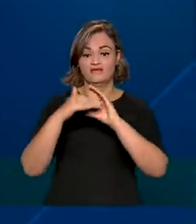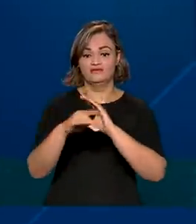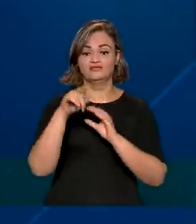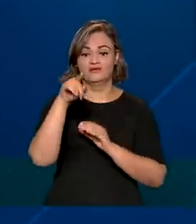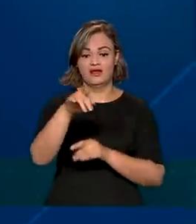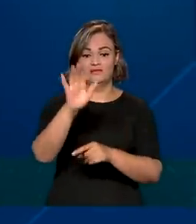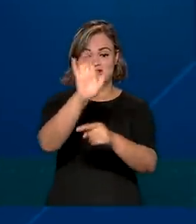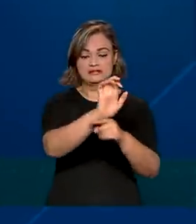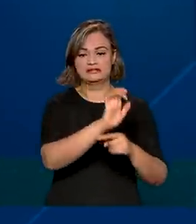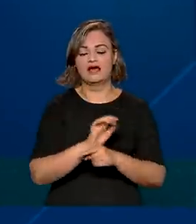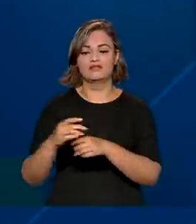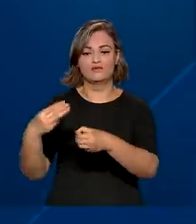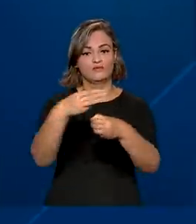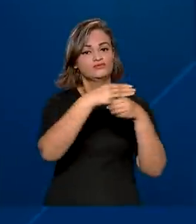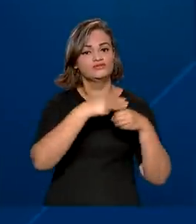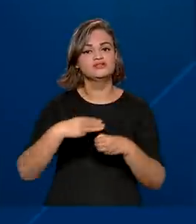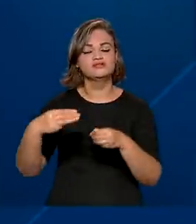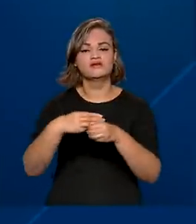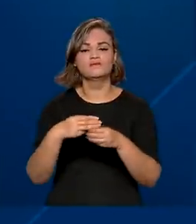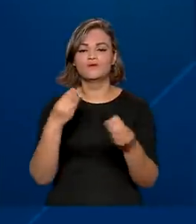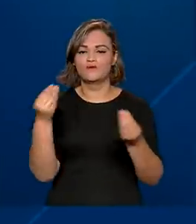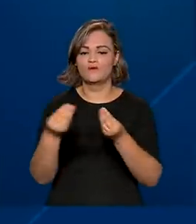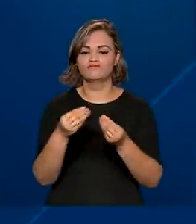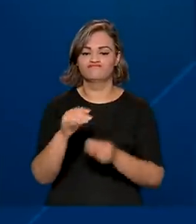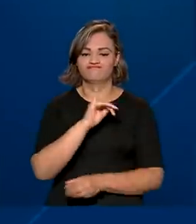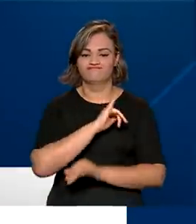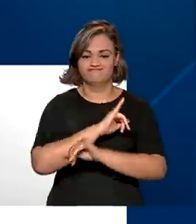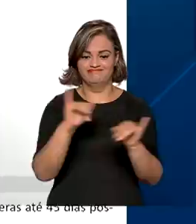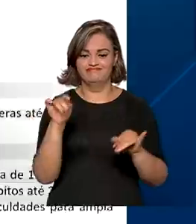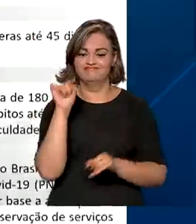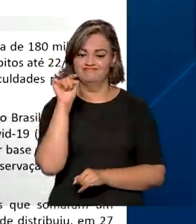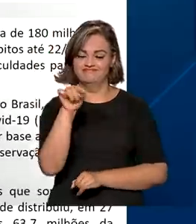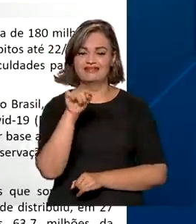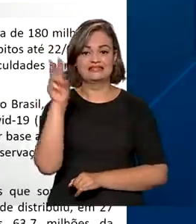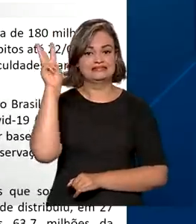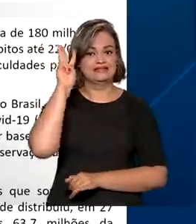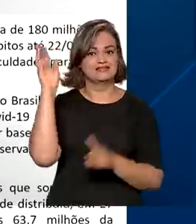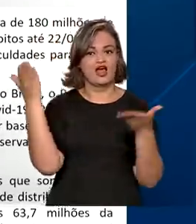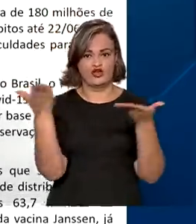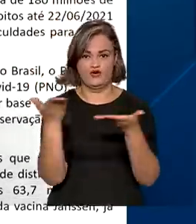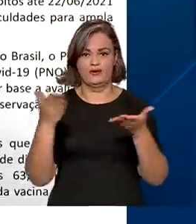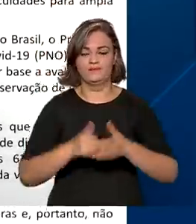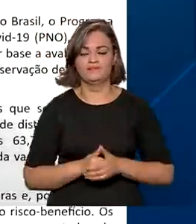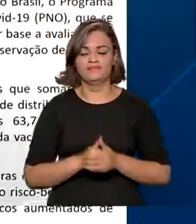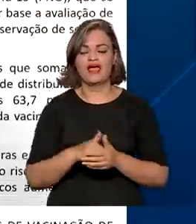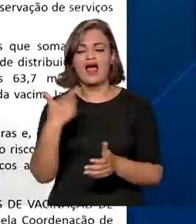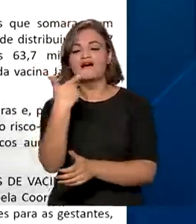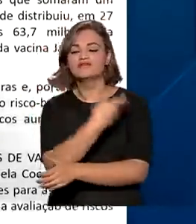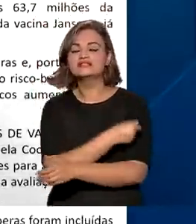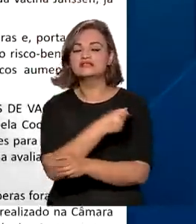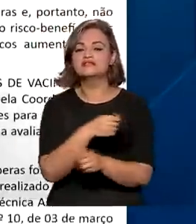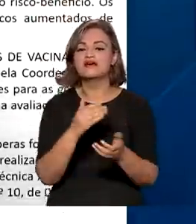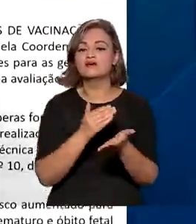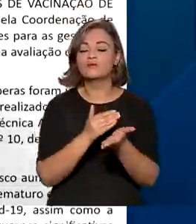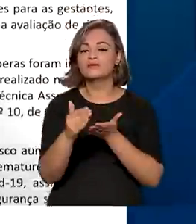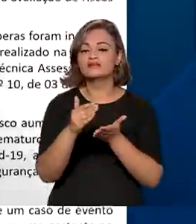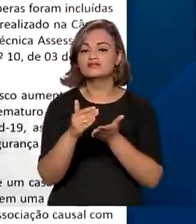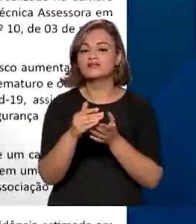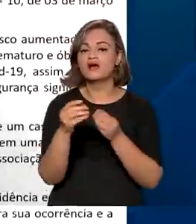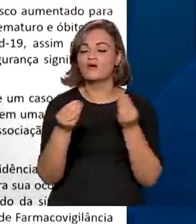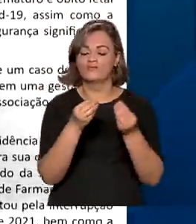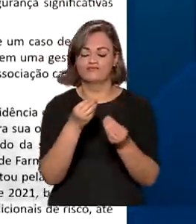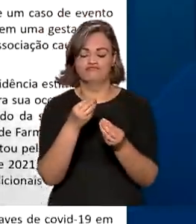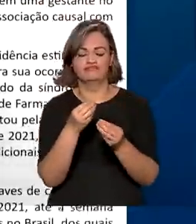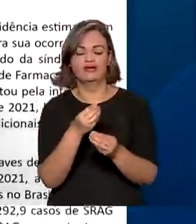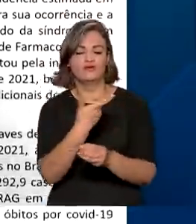para os estados e municípios por meio de nota técnica nesta terça-feira. A imunização deverá ser realizada com as